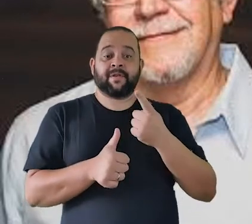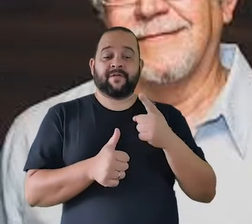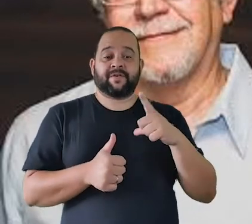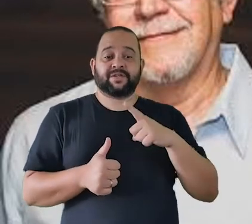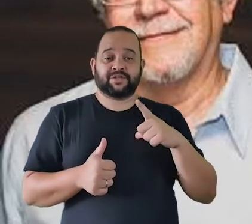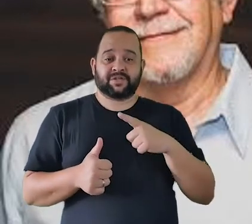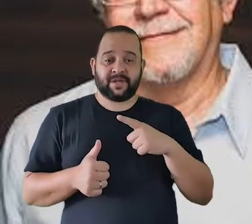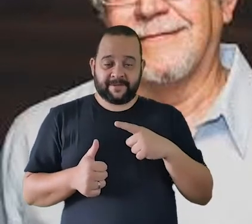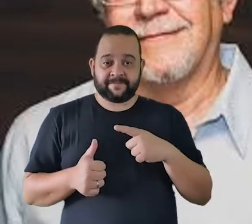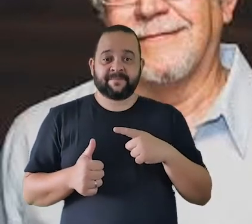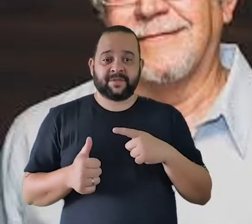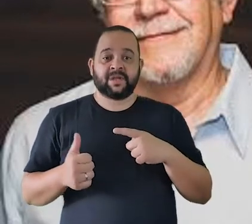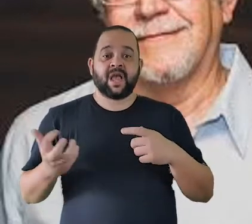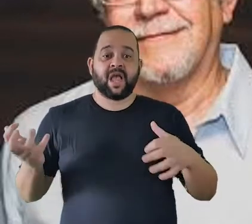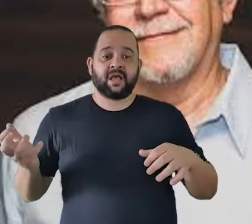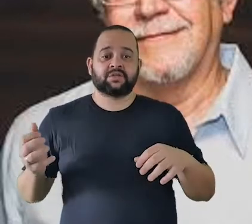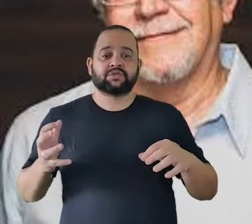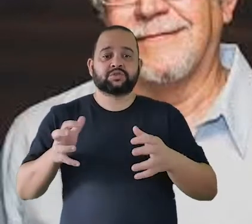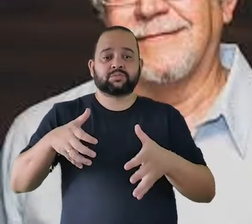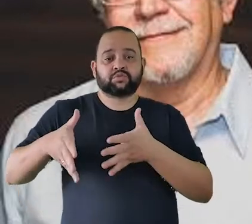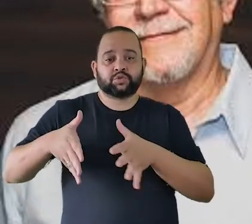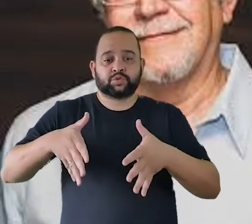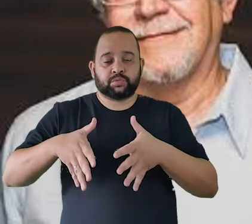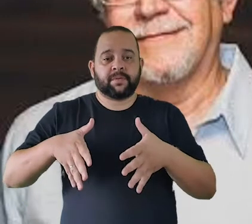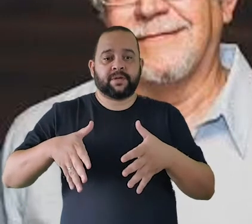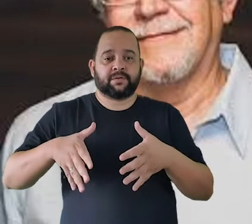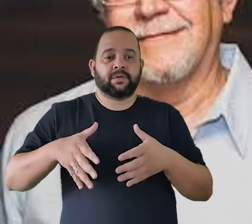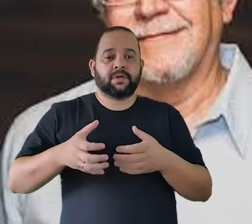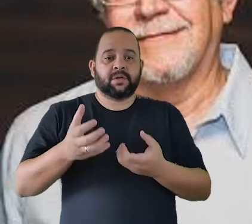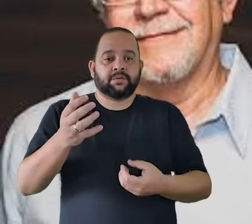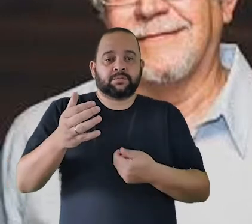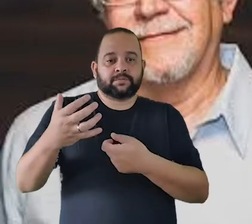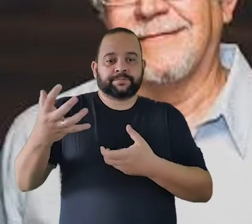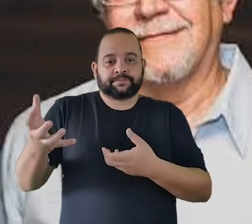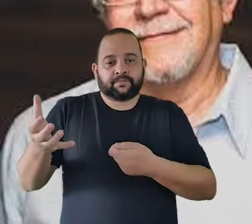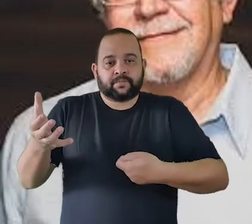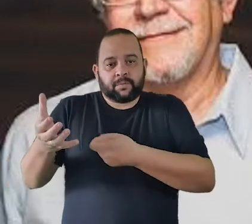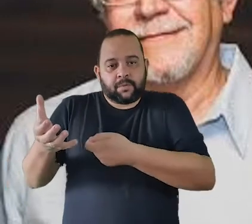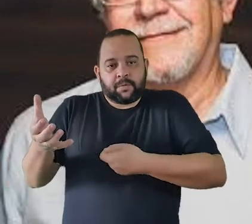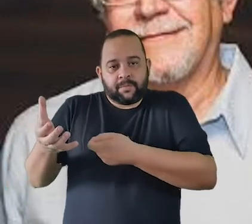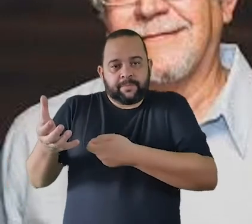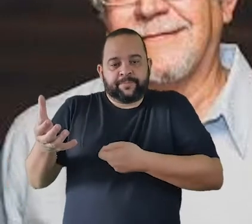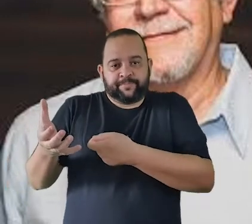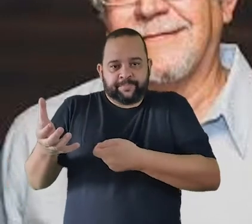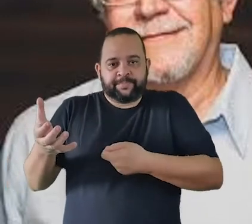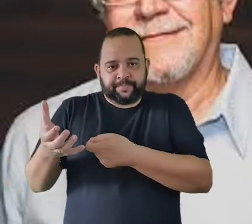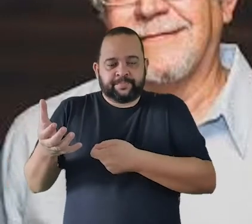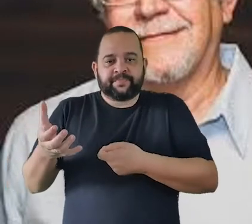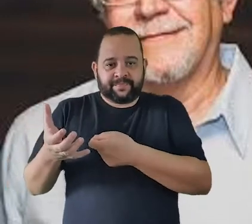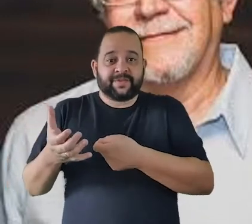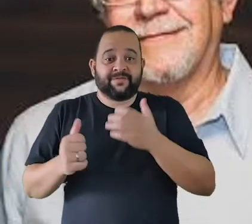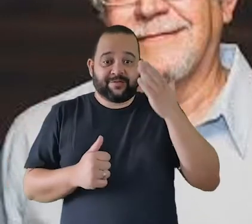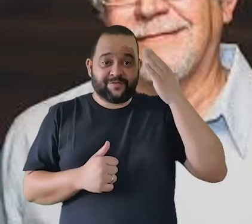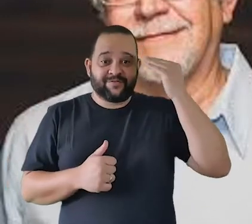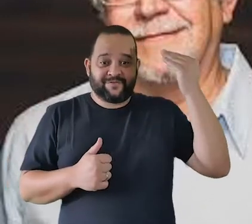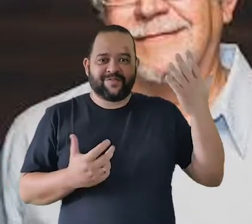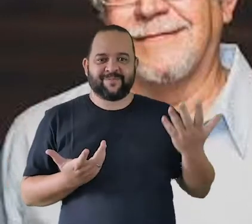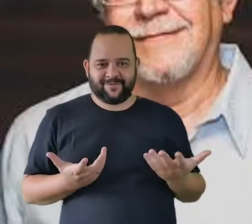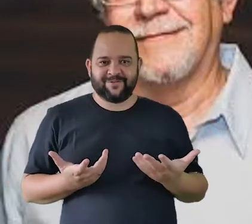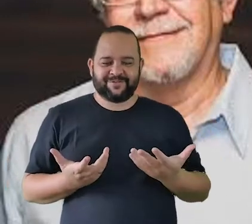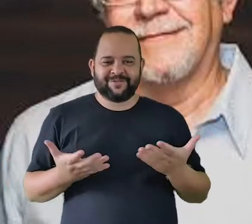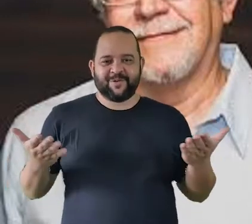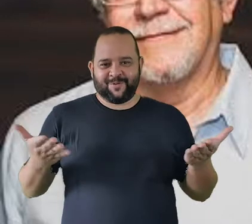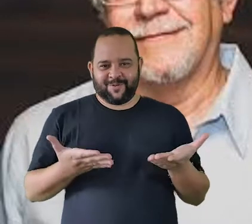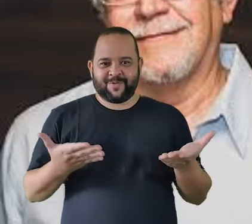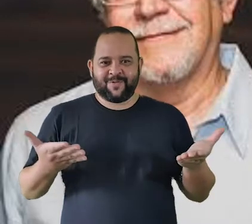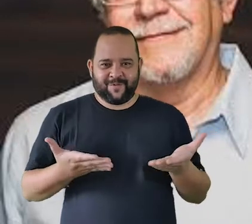brasileiro, o Reco Reco, que ficou famoso, que aparece no Batuque, o movimento